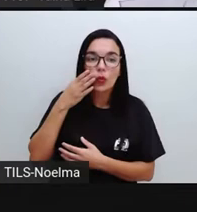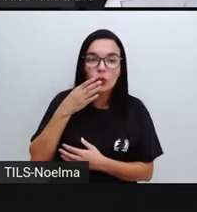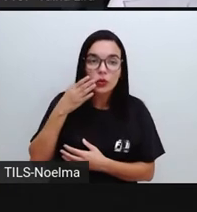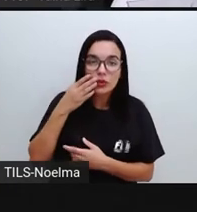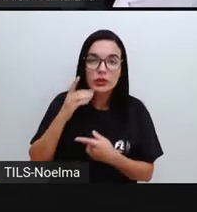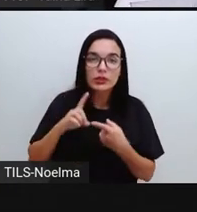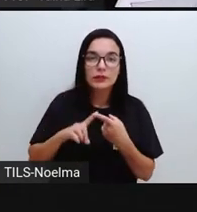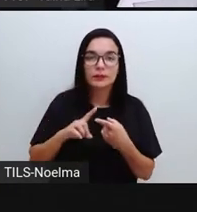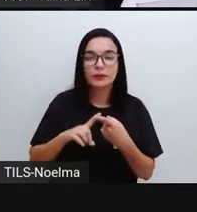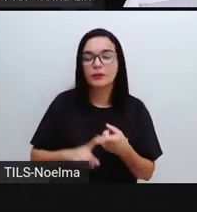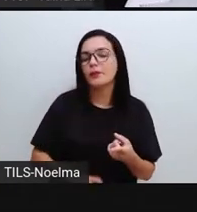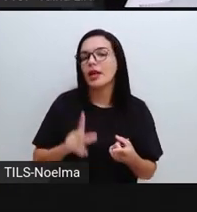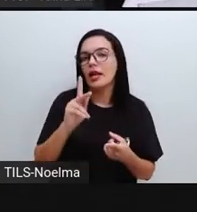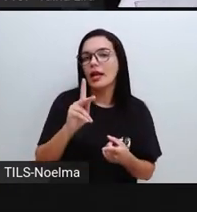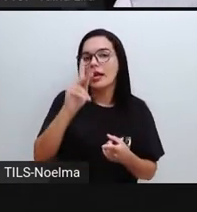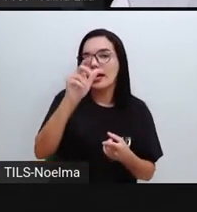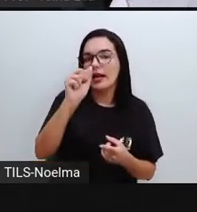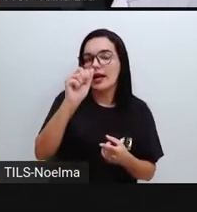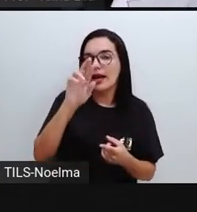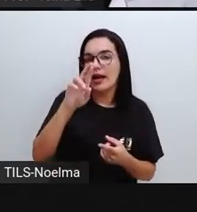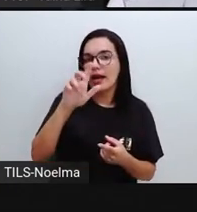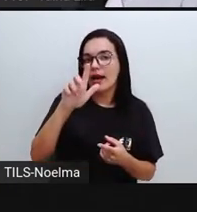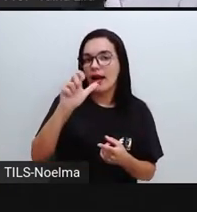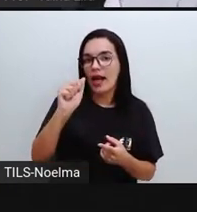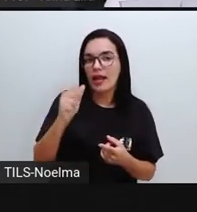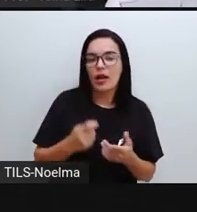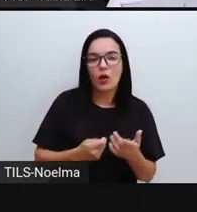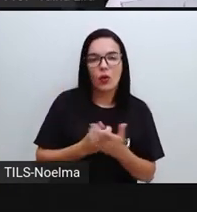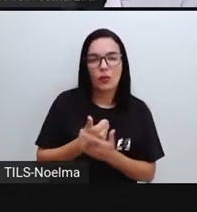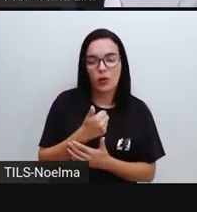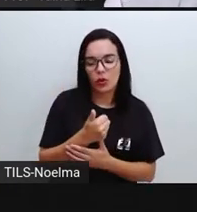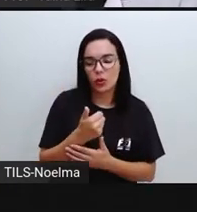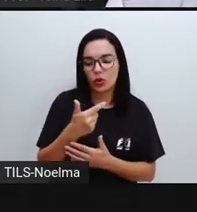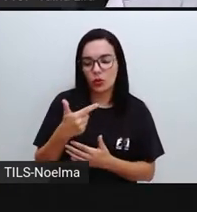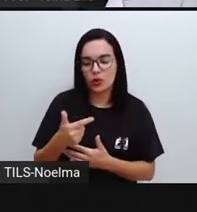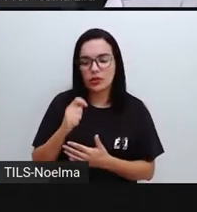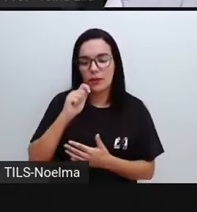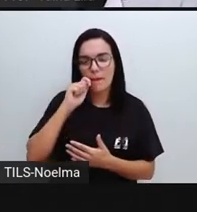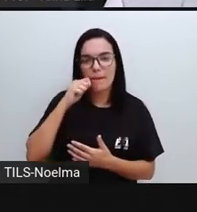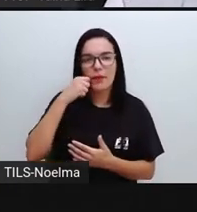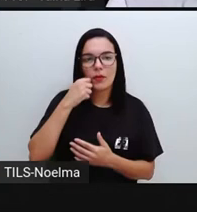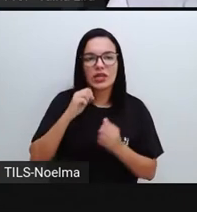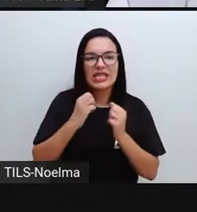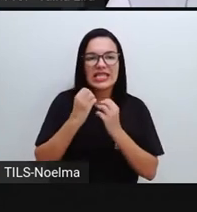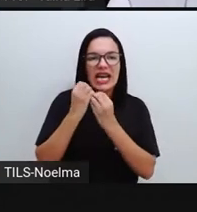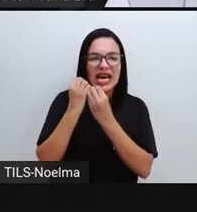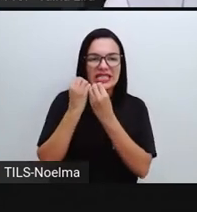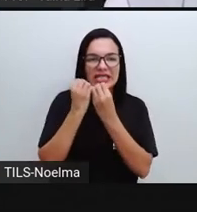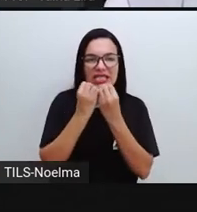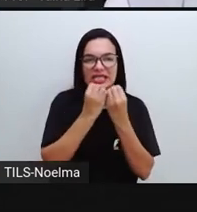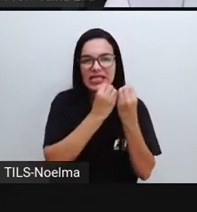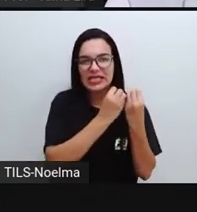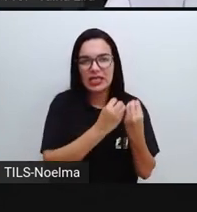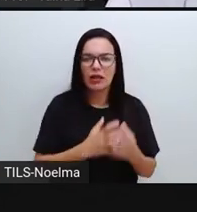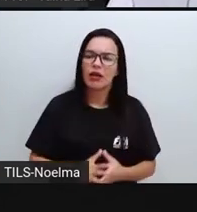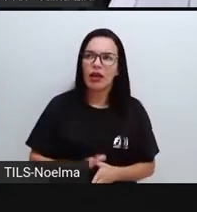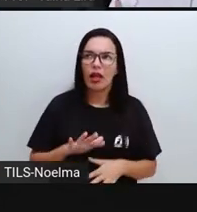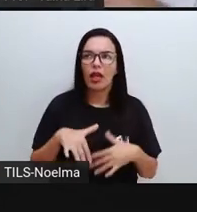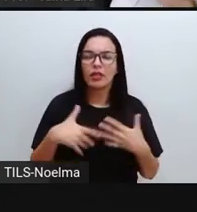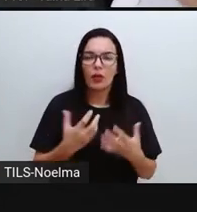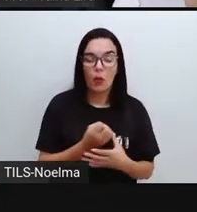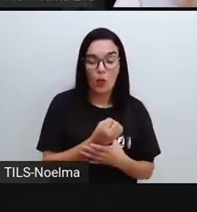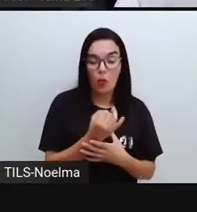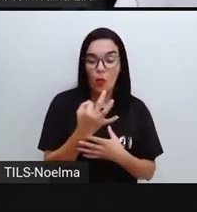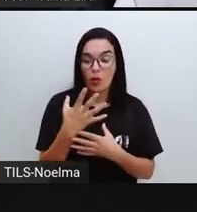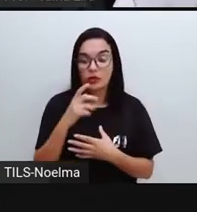comprou os 4 pães doces. E Carla comprou 12 pães de milho. Então, quantos pães eles compraram